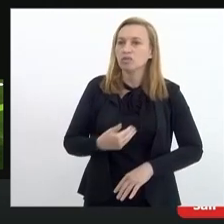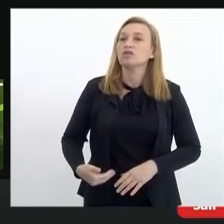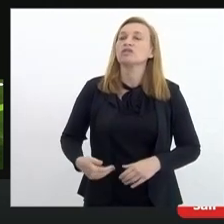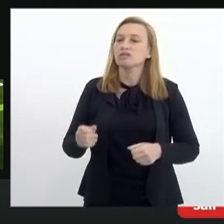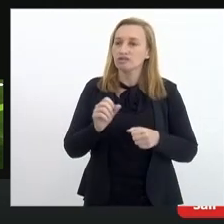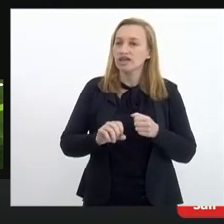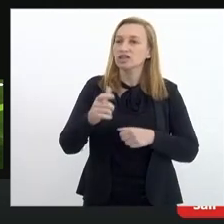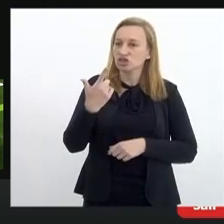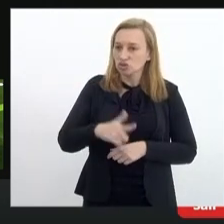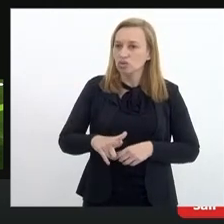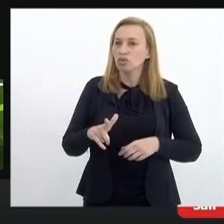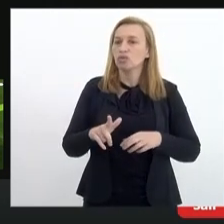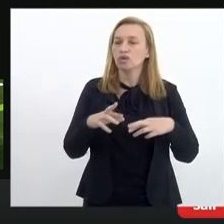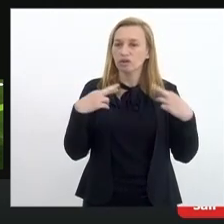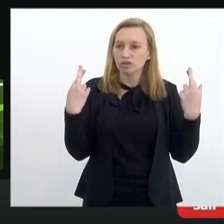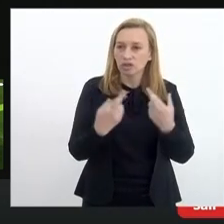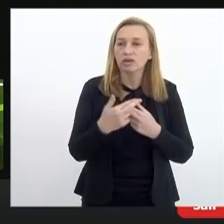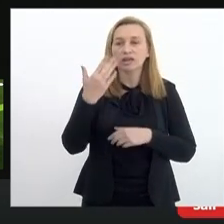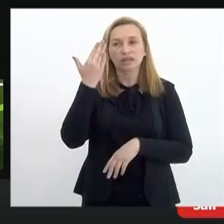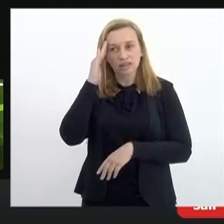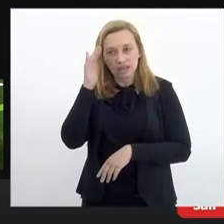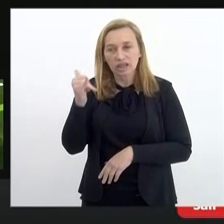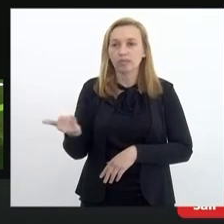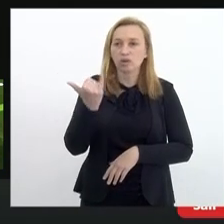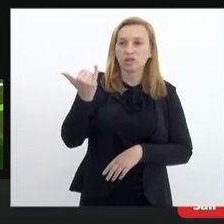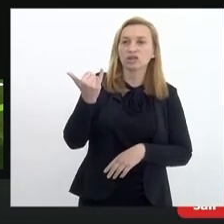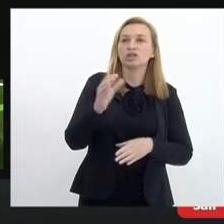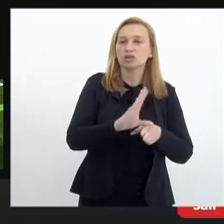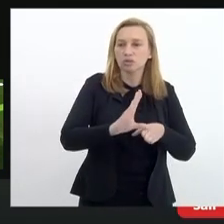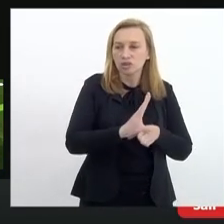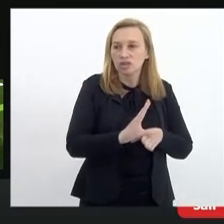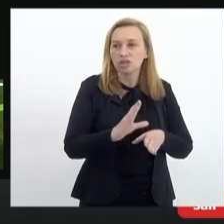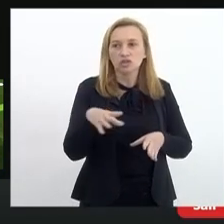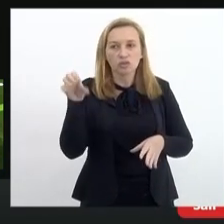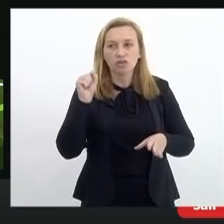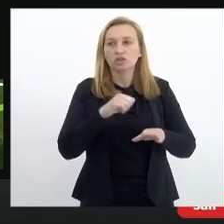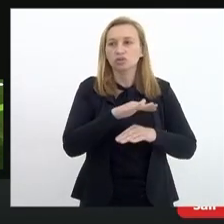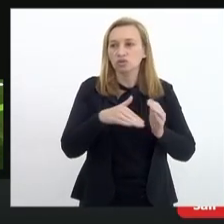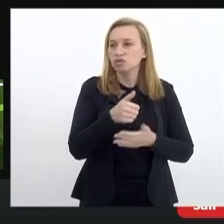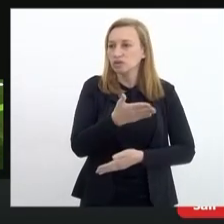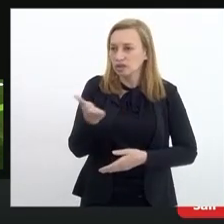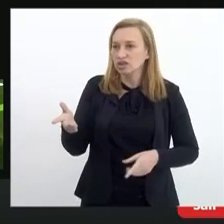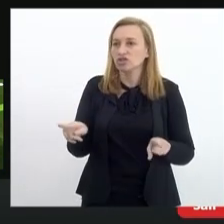mesmo quem entende a importância do conselho e a importância de ouvir o conjunto dos conselheiros aqui também